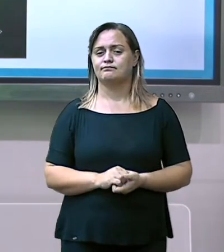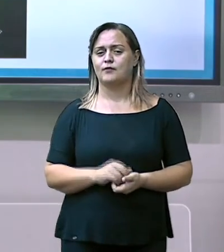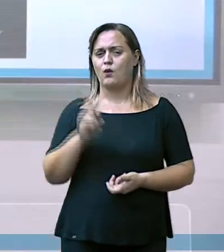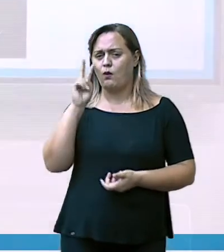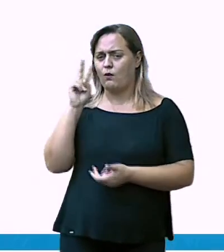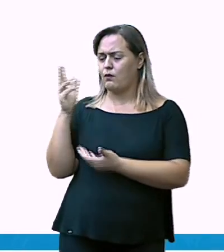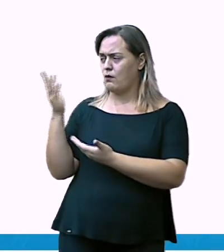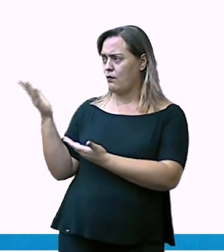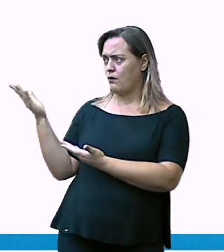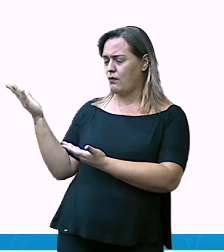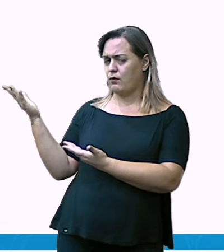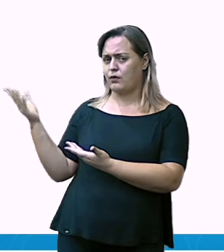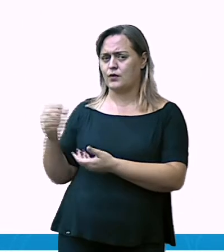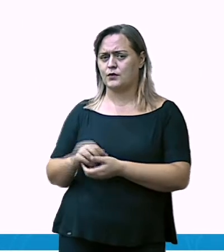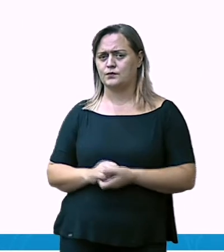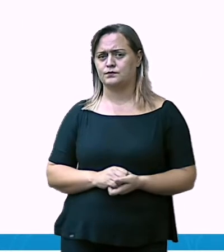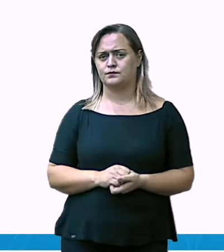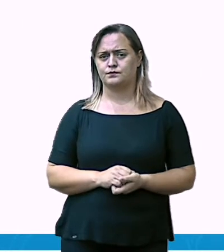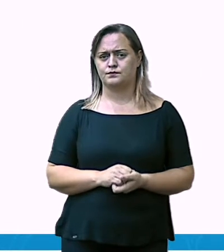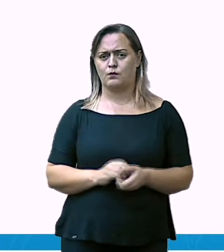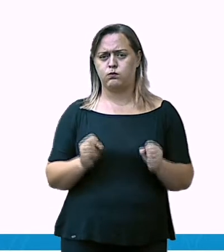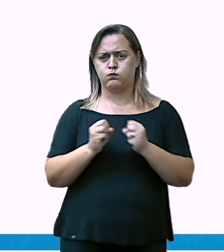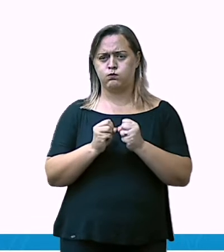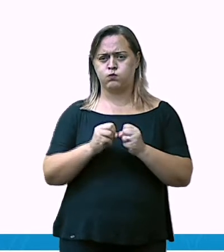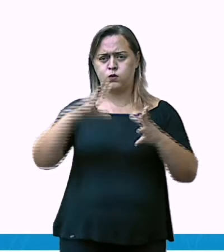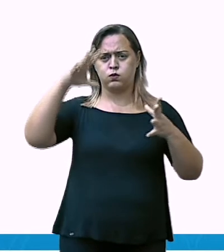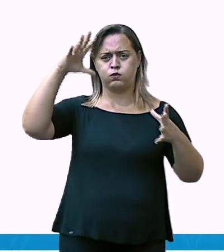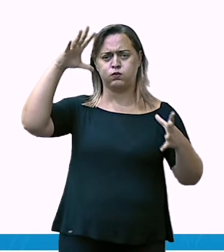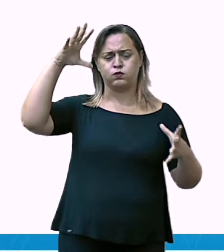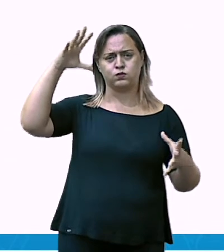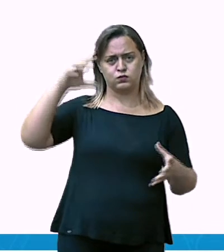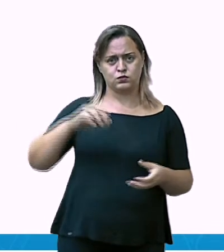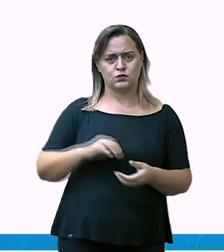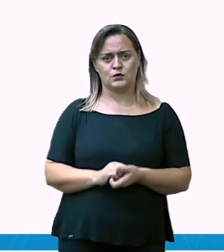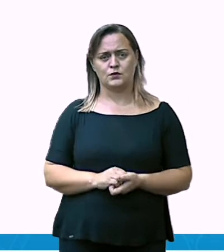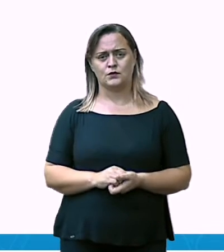Mais uma foto do resultado do teste,